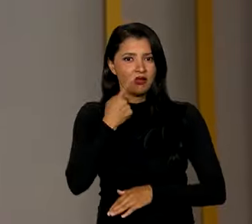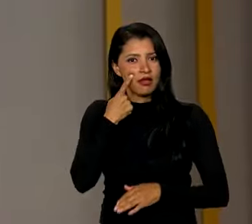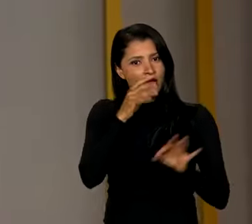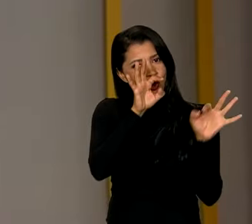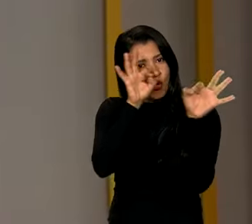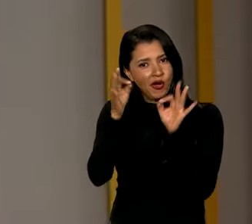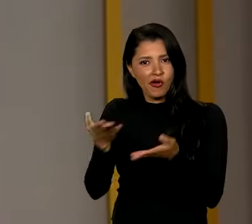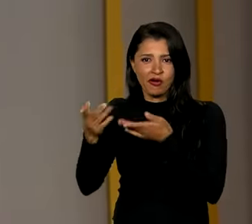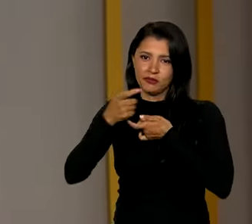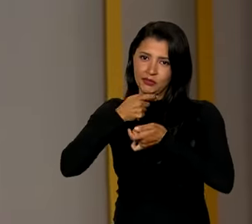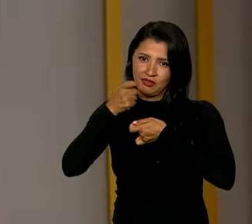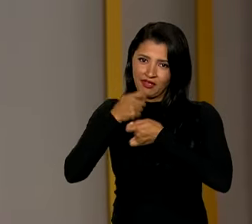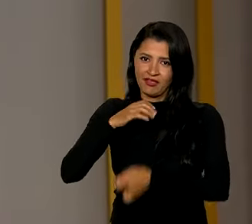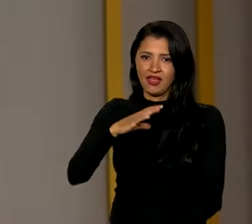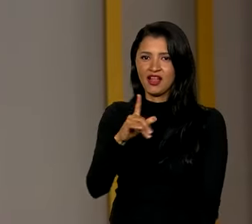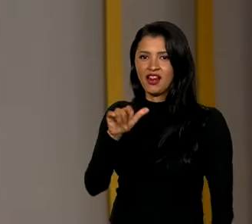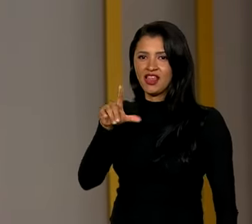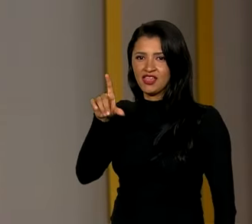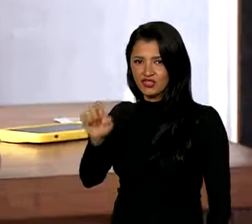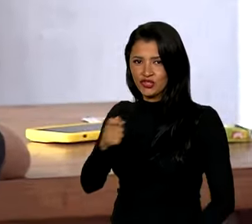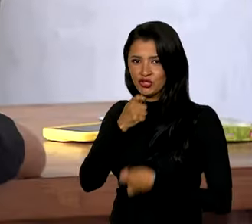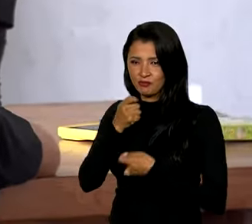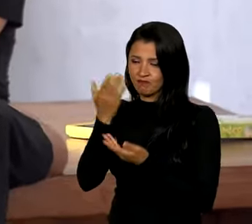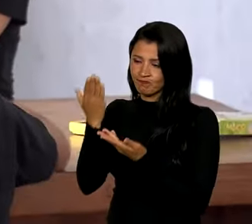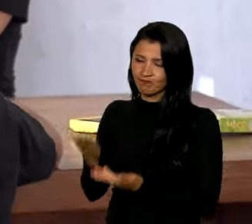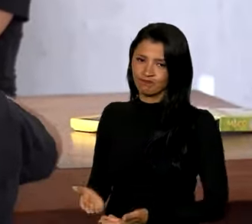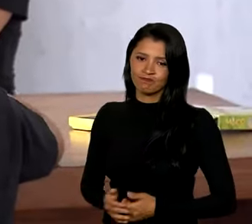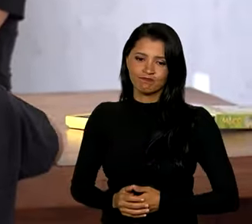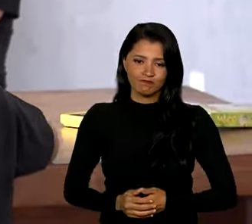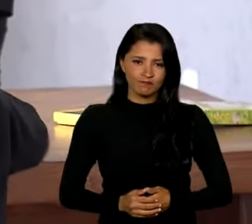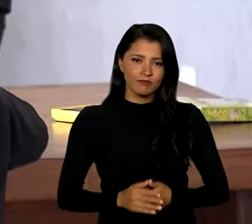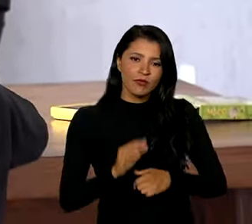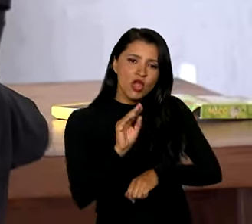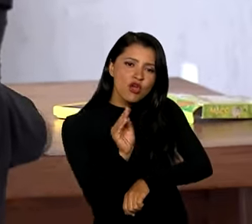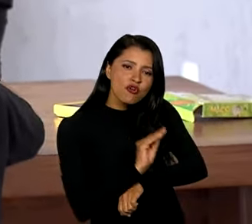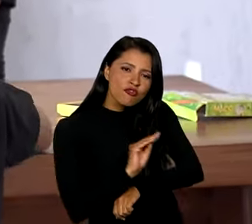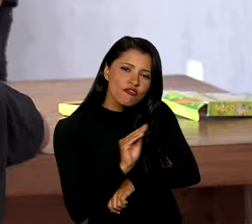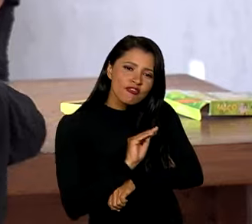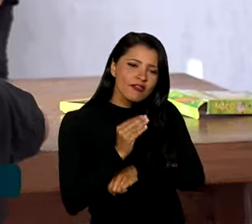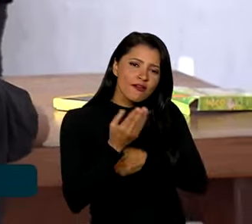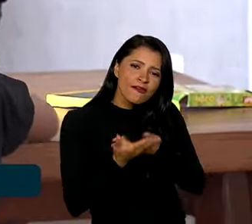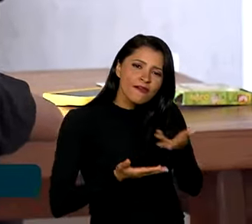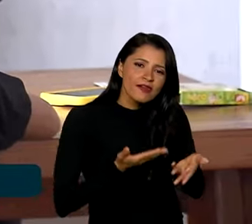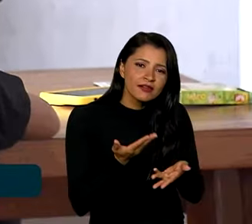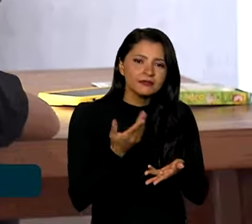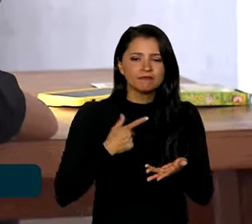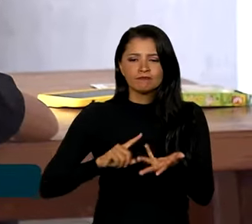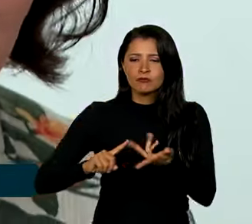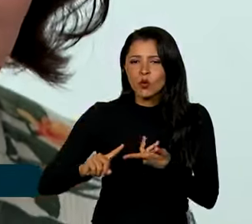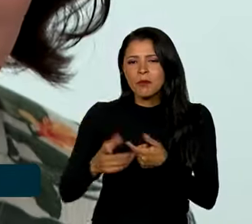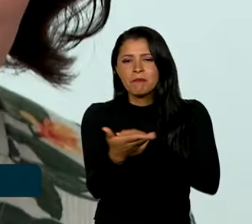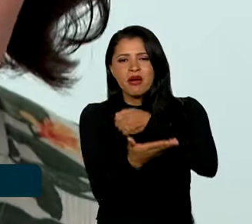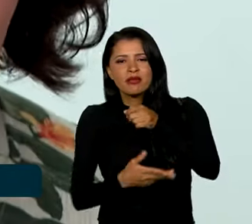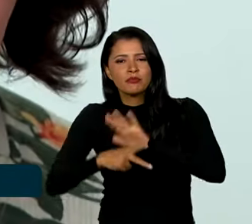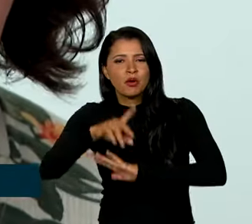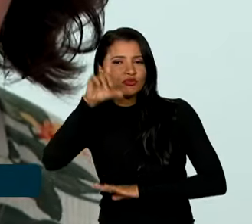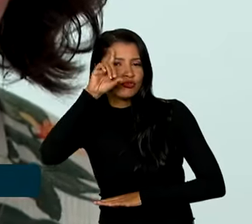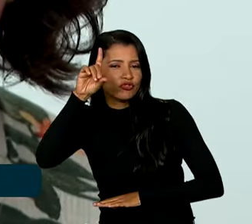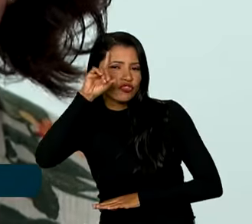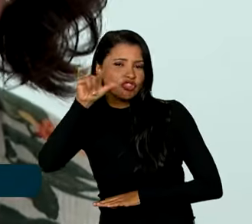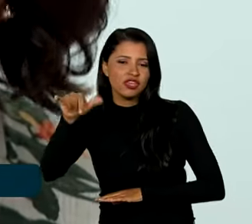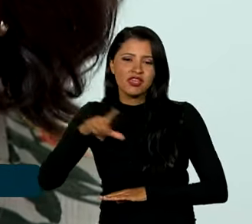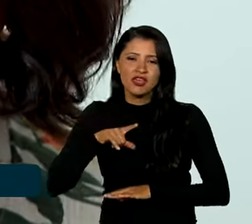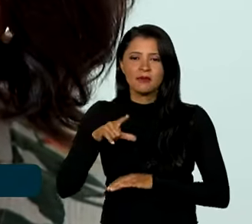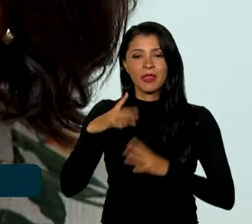Acompanhe na reportagem de Cleide Lopes. Cuidar vai desde ações básicas do dia a dia, como higiene